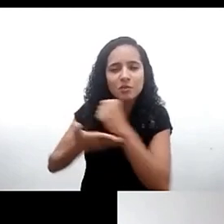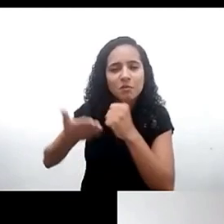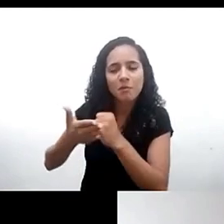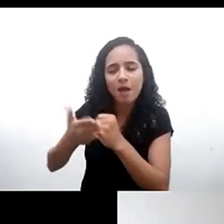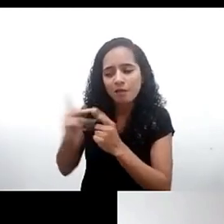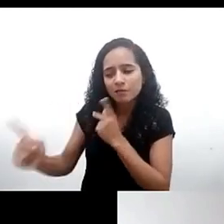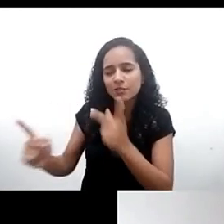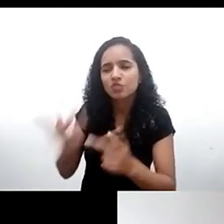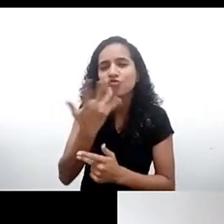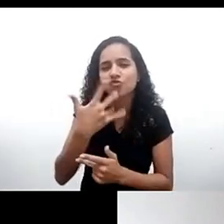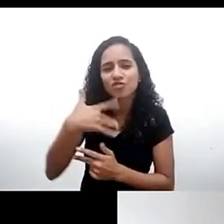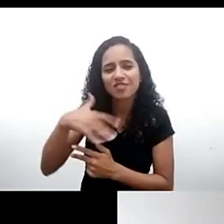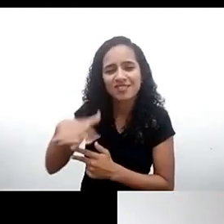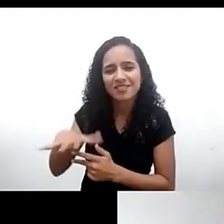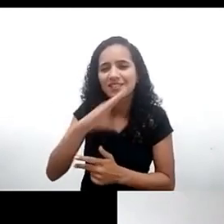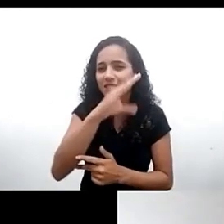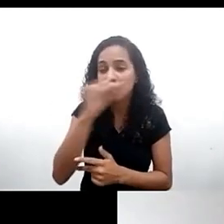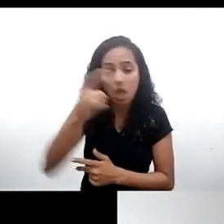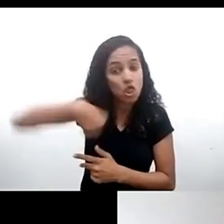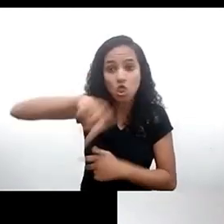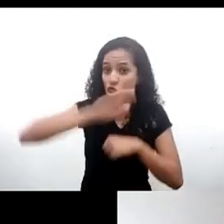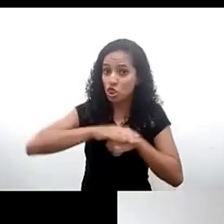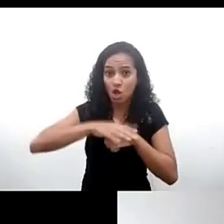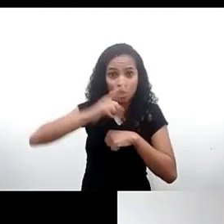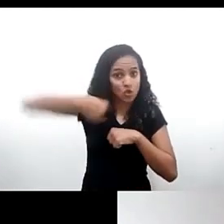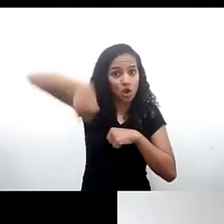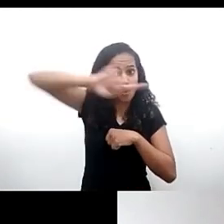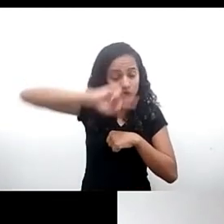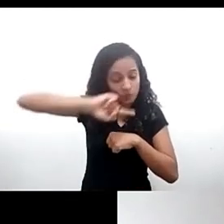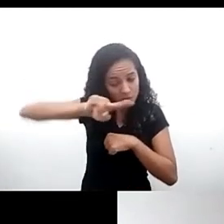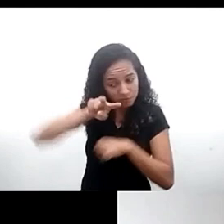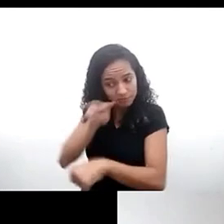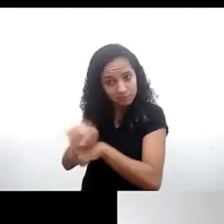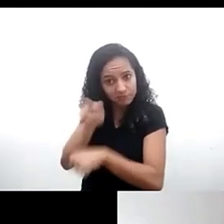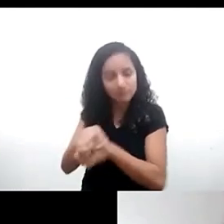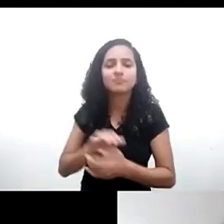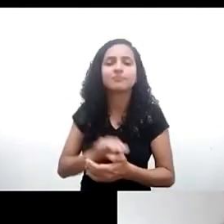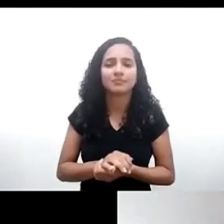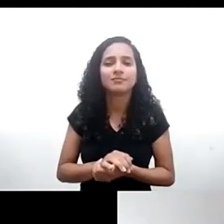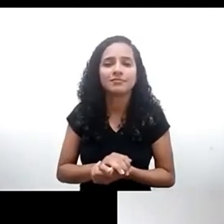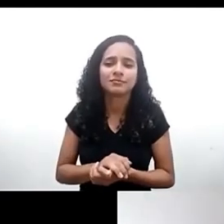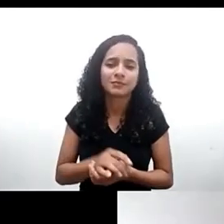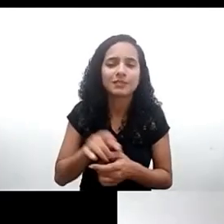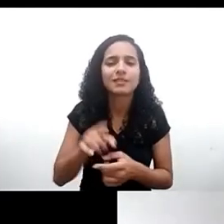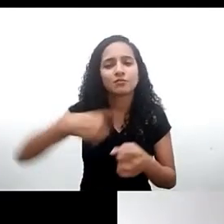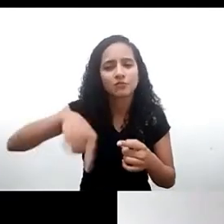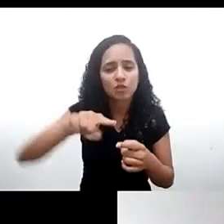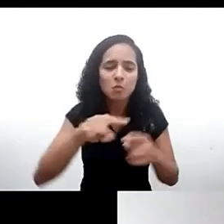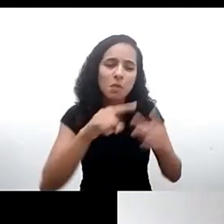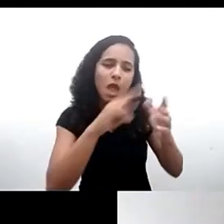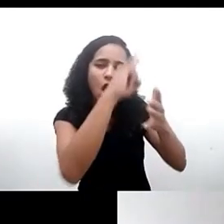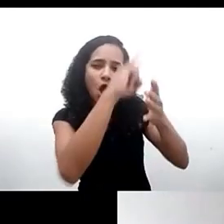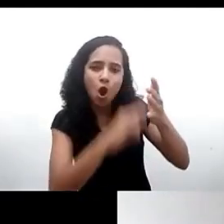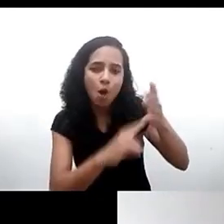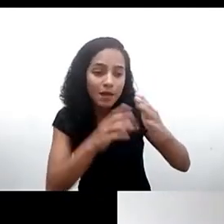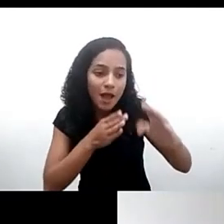e adolescentes no mundo digital é de todos nós e por isso a gente estimula que vocês possam ter contato com o comentário ele já